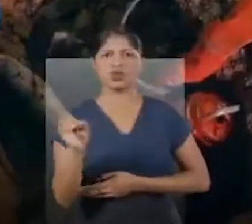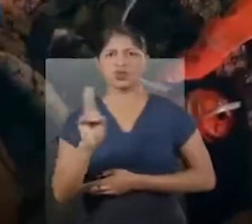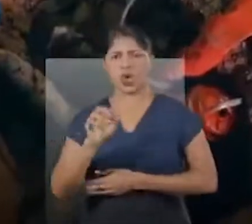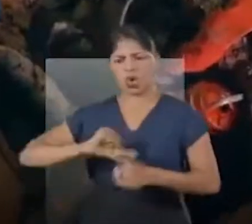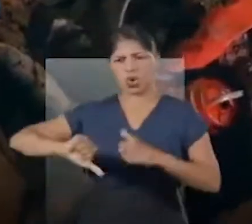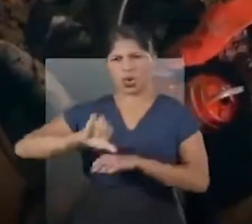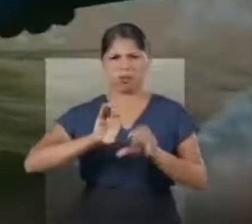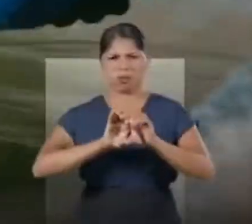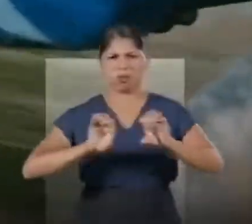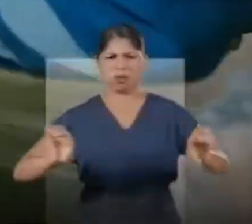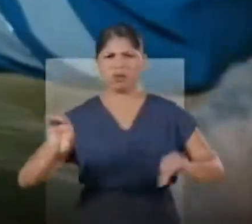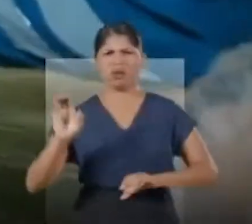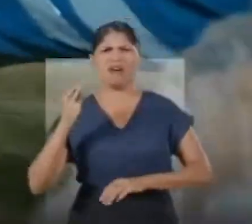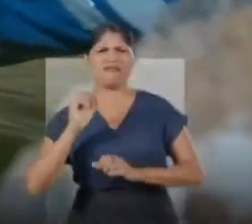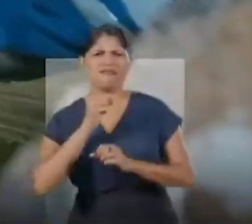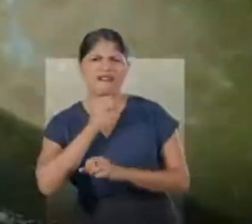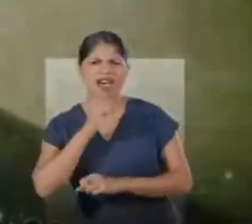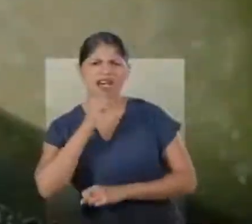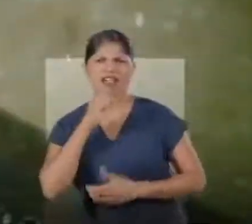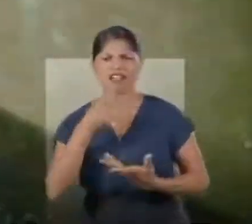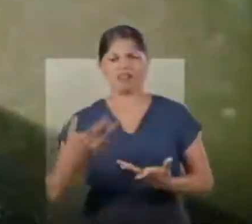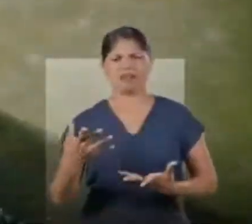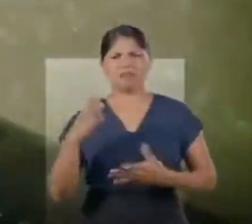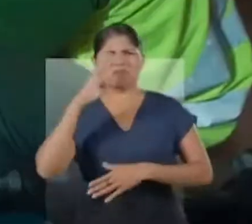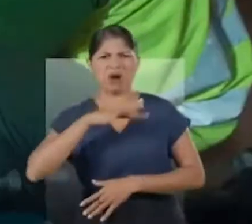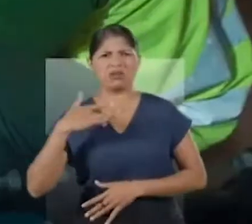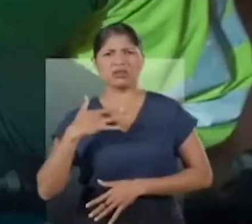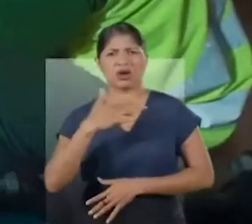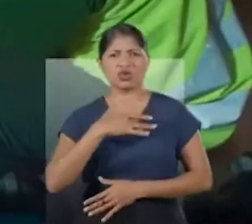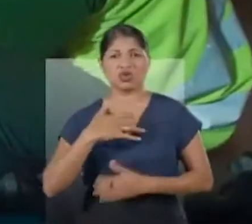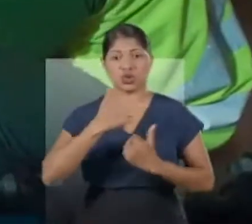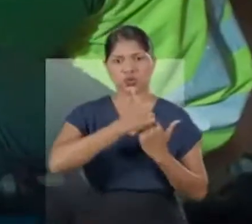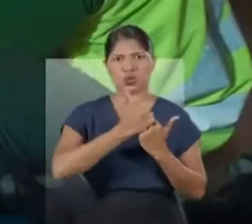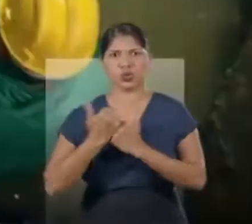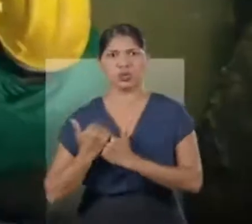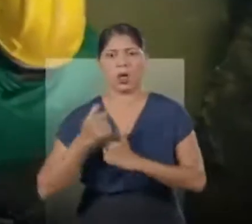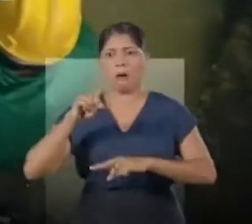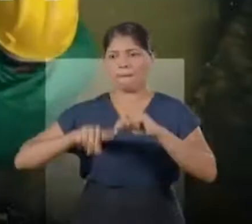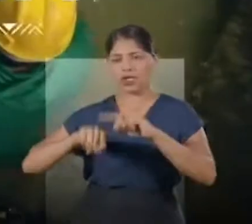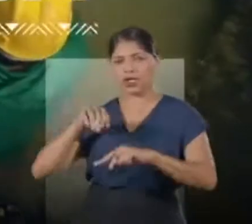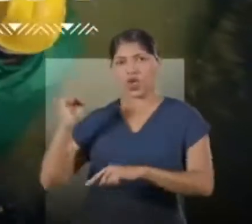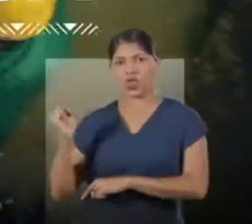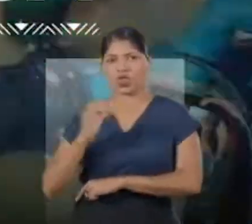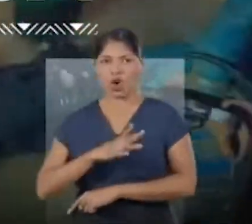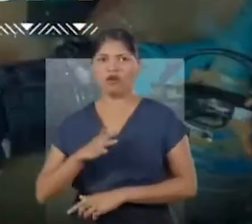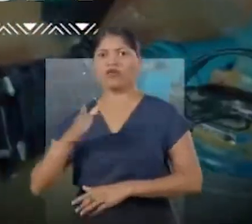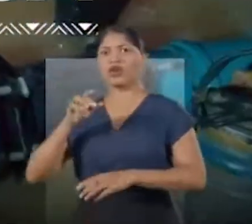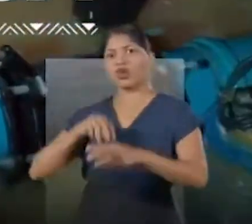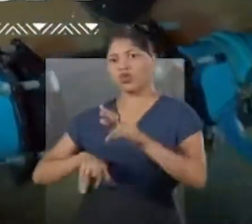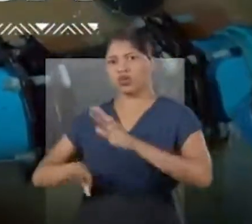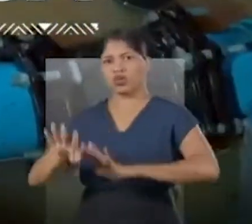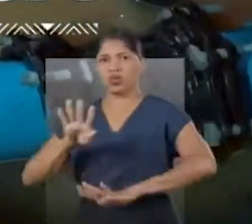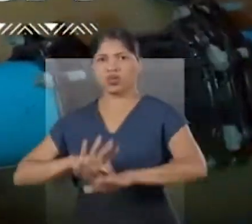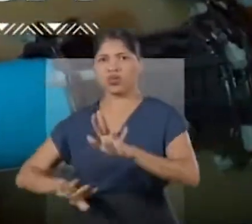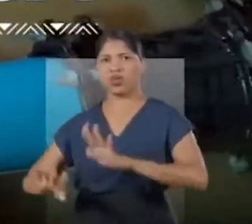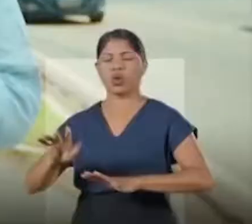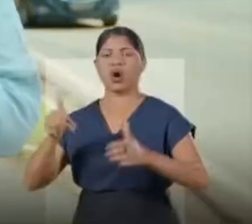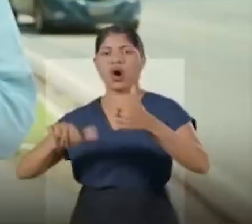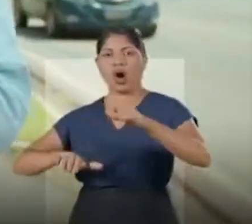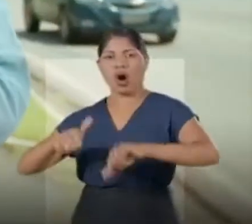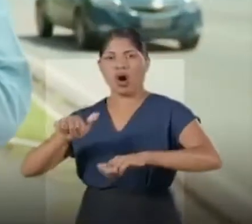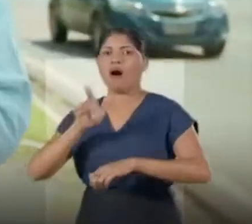Trocamos as antigas redes de Amiens, que faziam mal à saúde. Foram material moderno que preserva a qualidade da água.